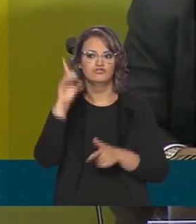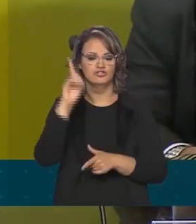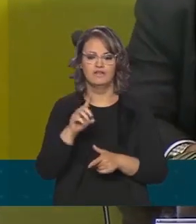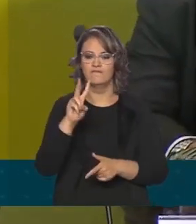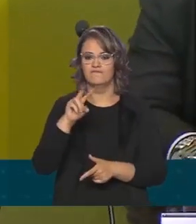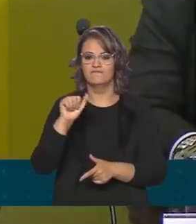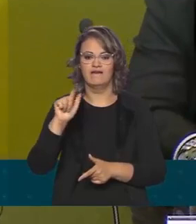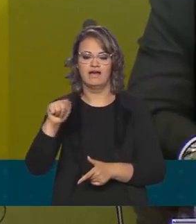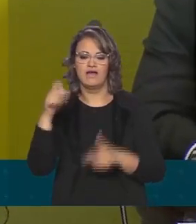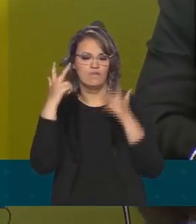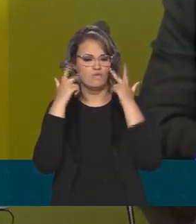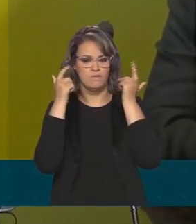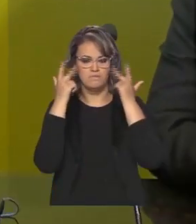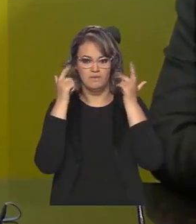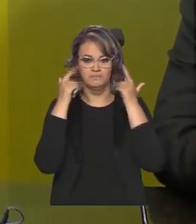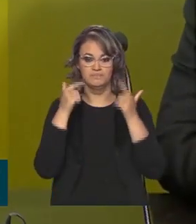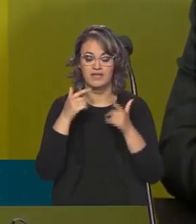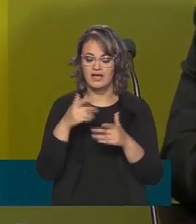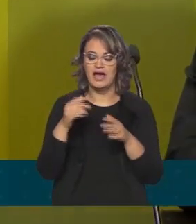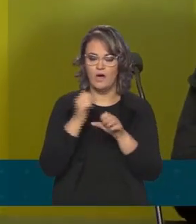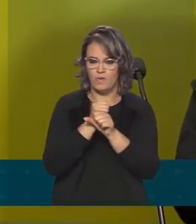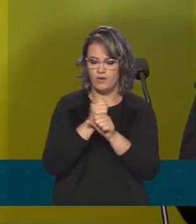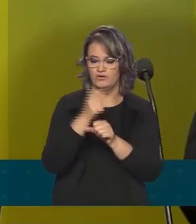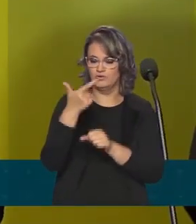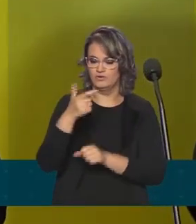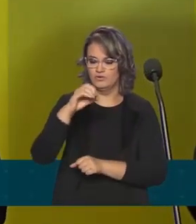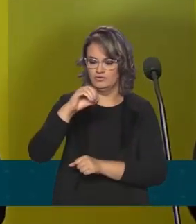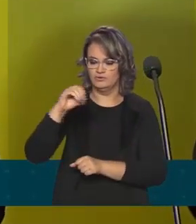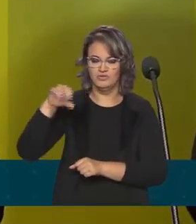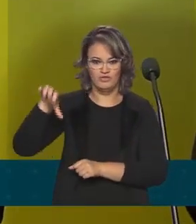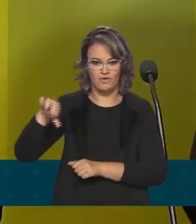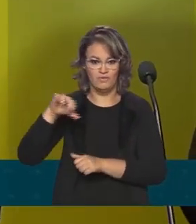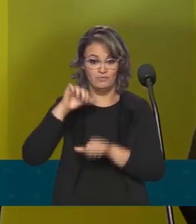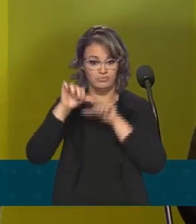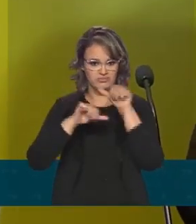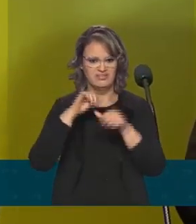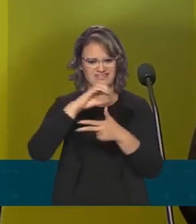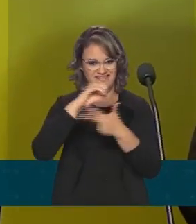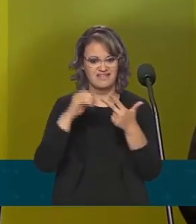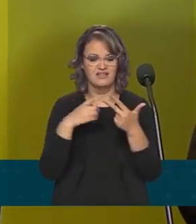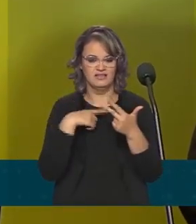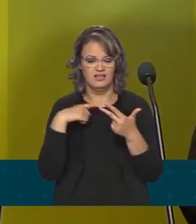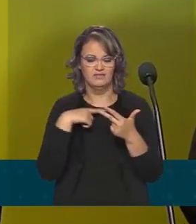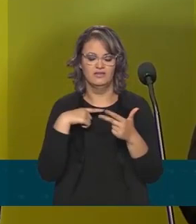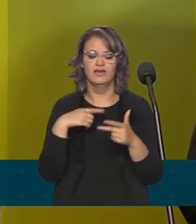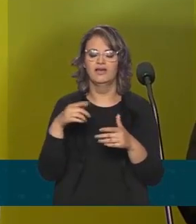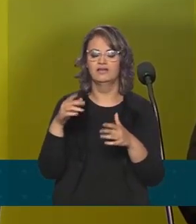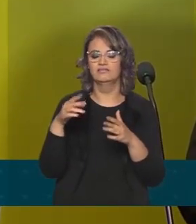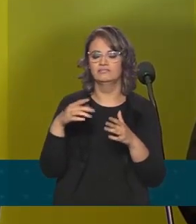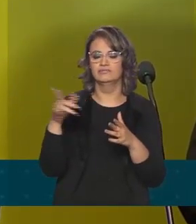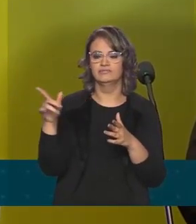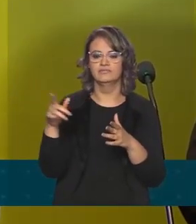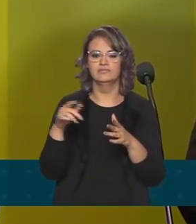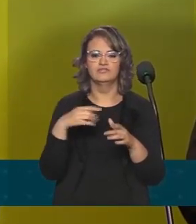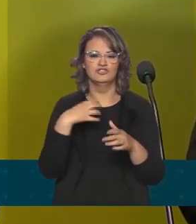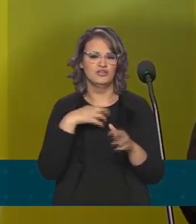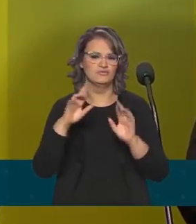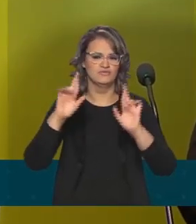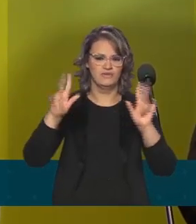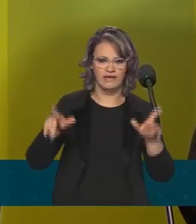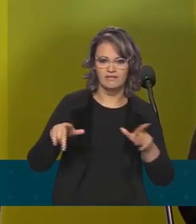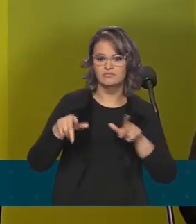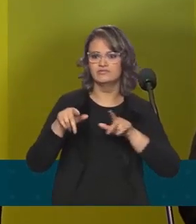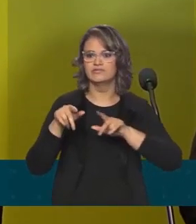Então, assim como em 2009, houve uma grande mudança no Enem, com o uso da TRI, com o novo formato,